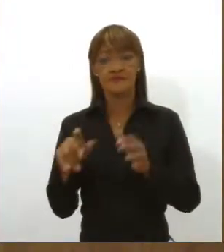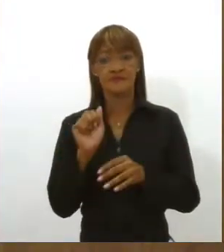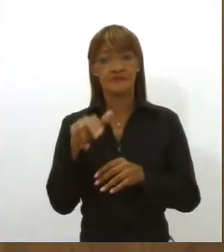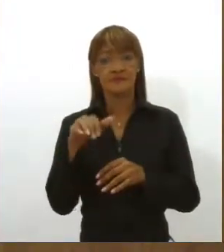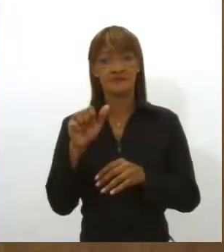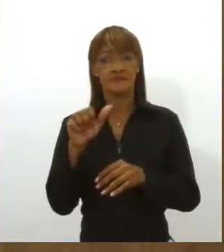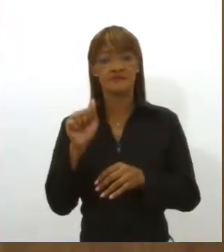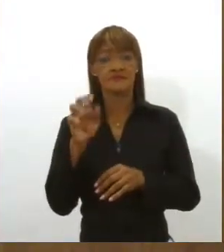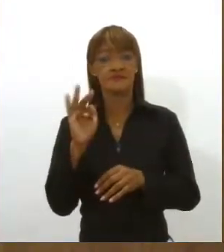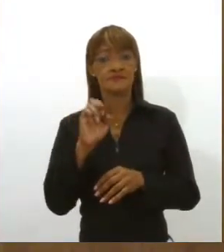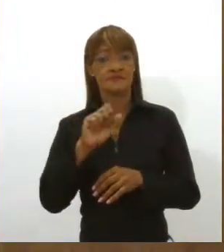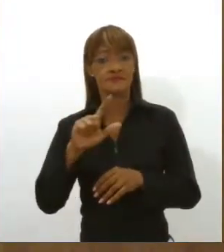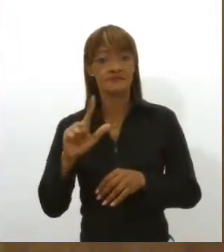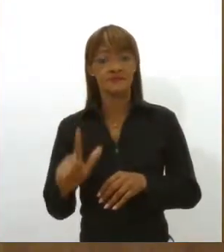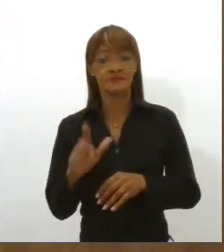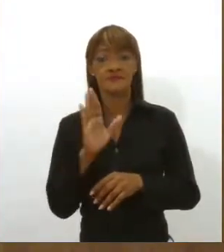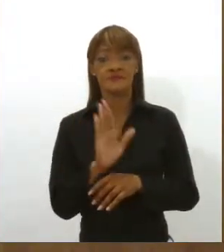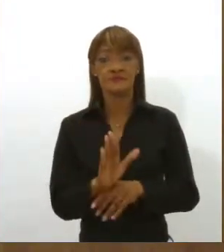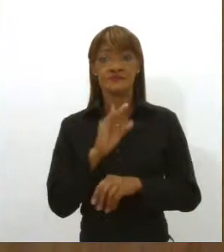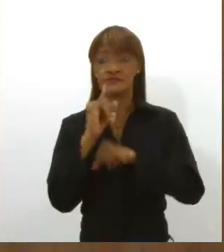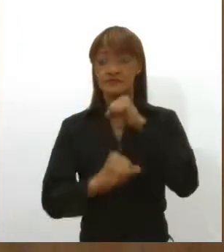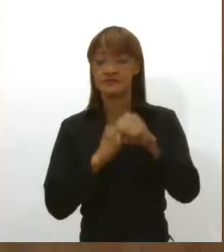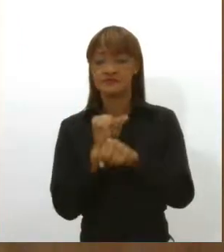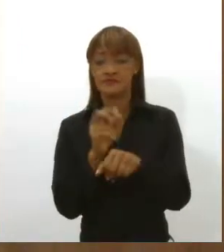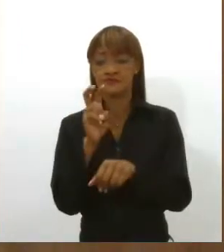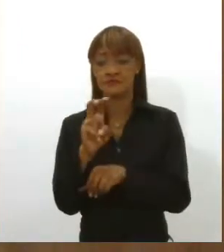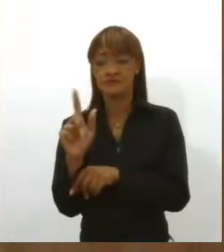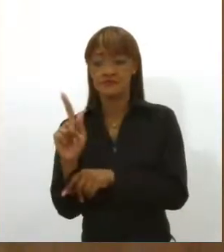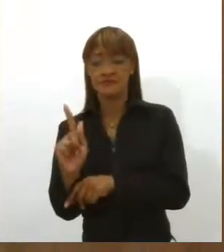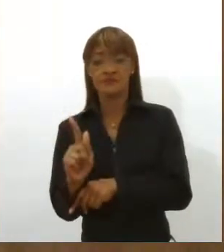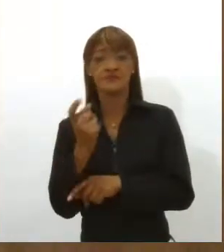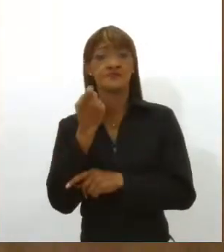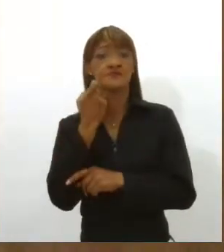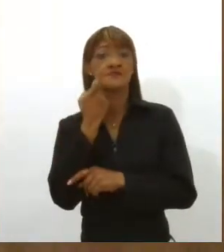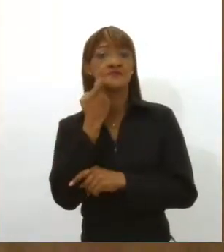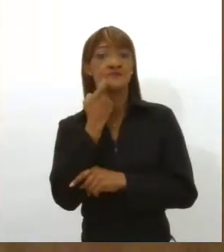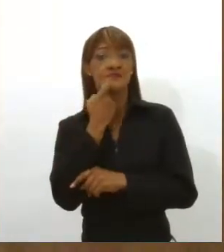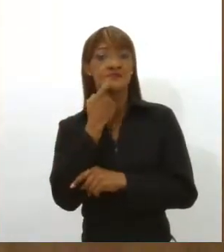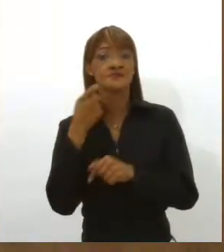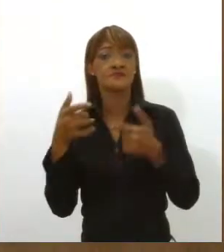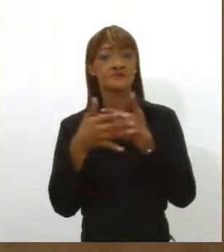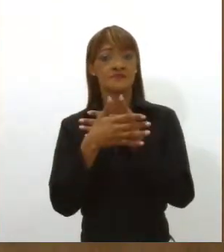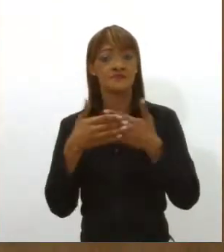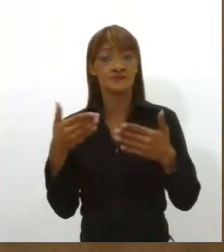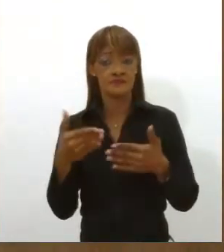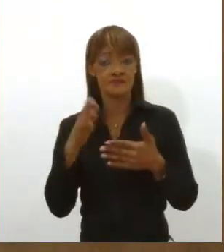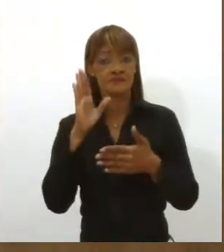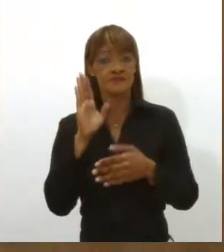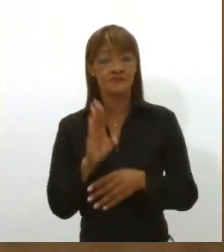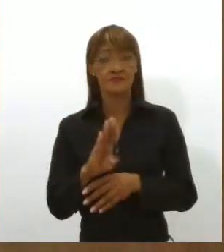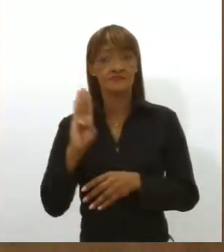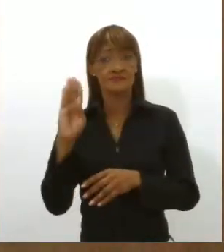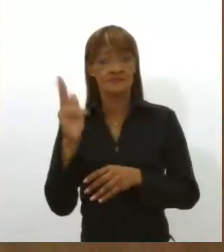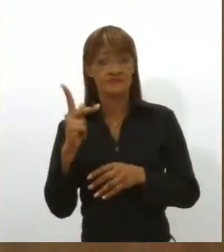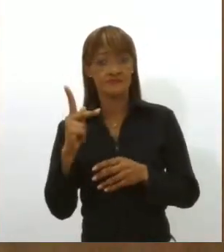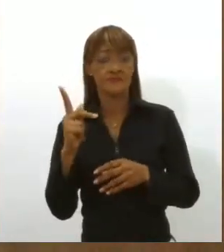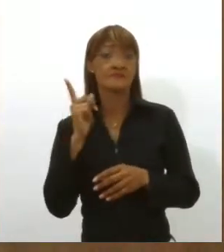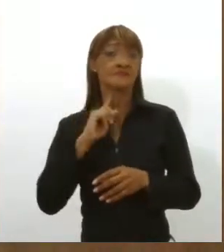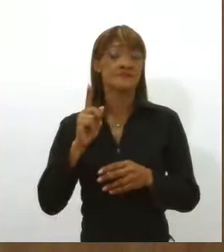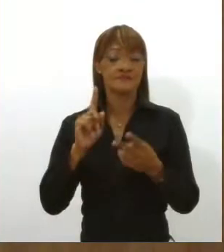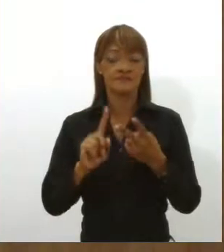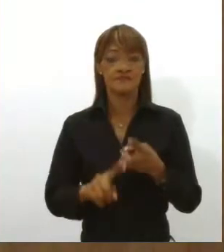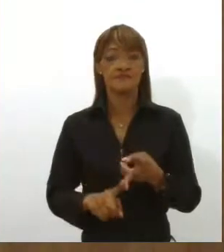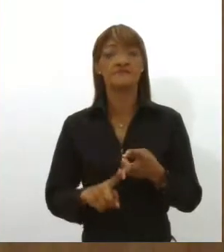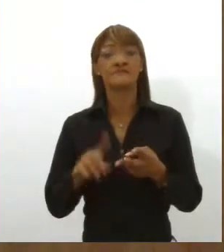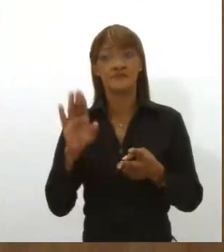internet 5G será ativada nesta sexta-feira na cidade de Belo Horizonte, em Minas Gerais, João Pessoa, na Paraíba e Porto